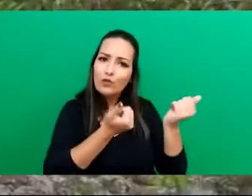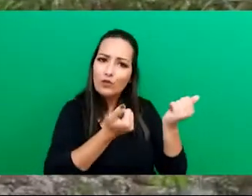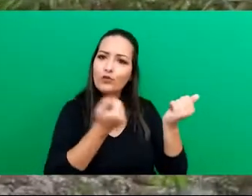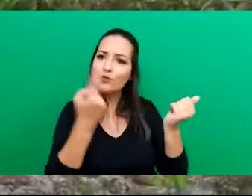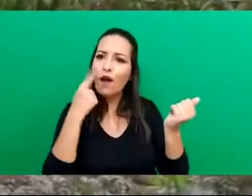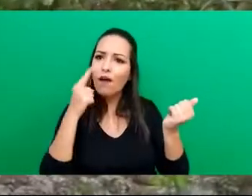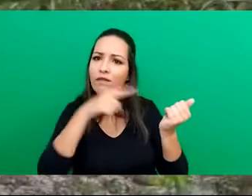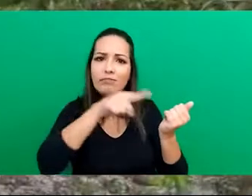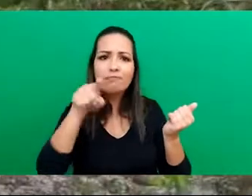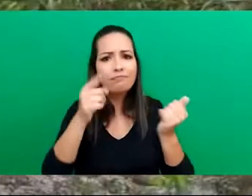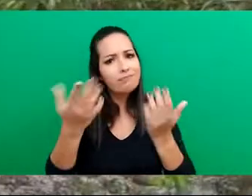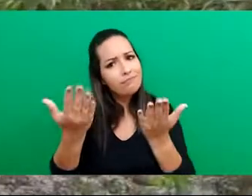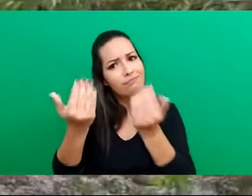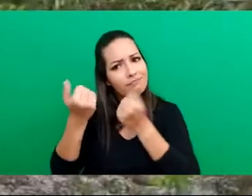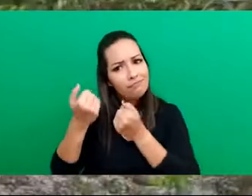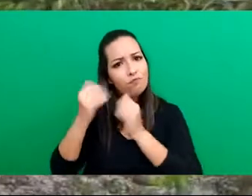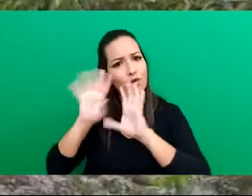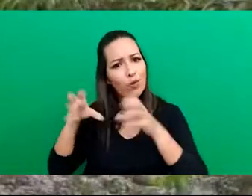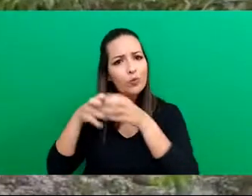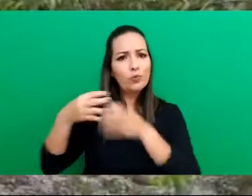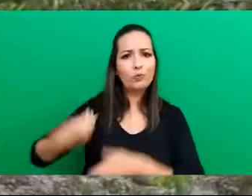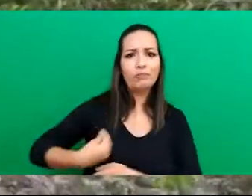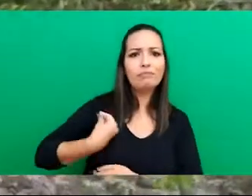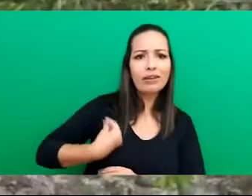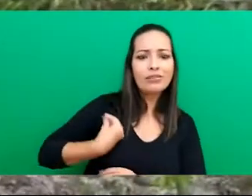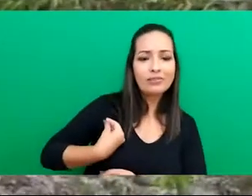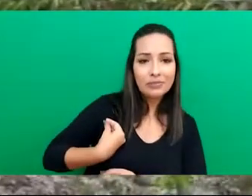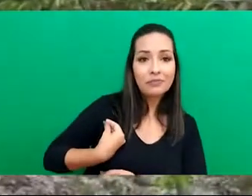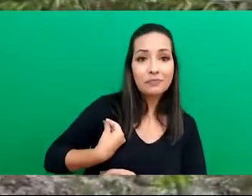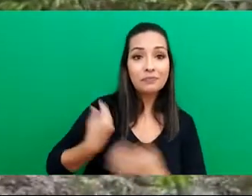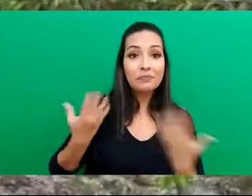assim, é tão bom você ver que você, hoje,